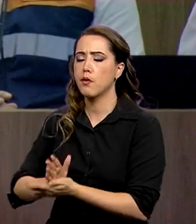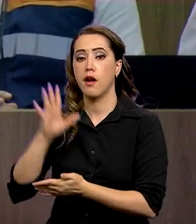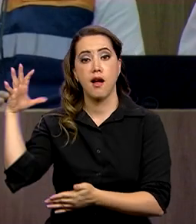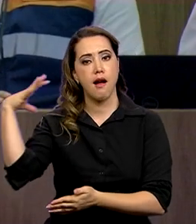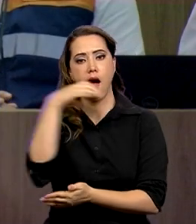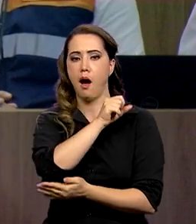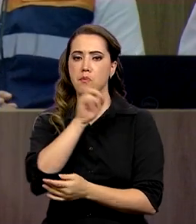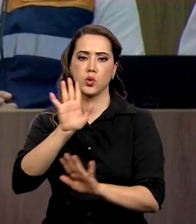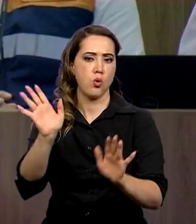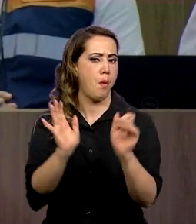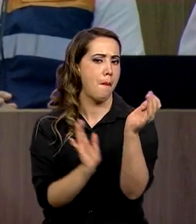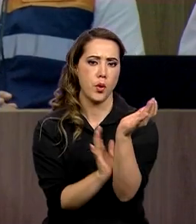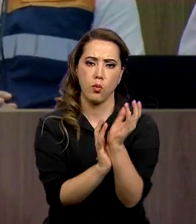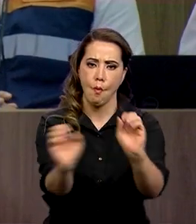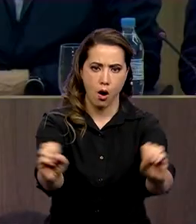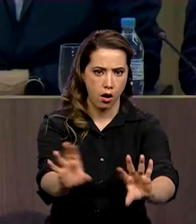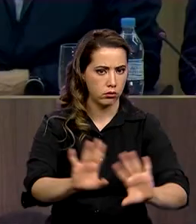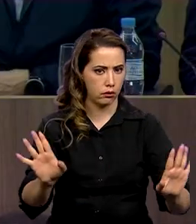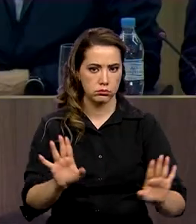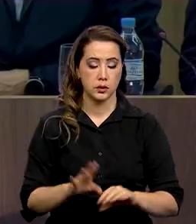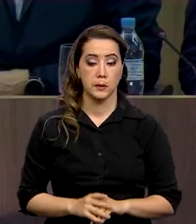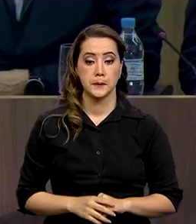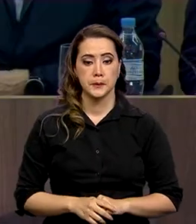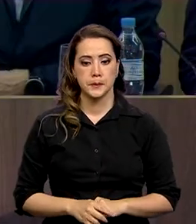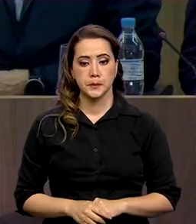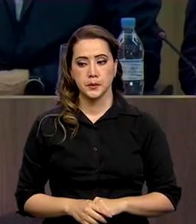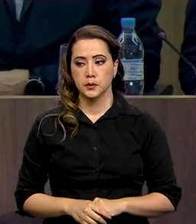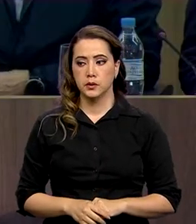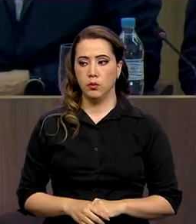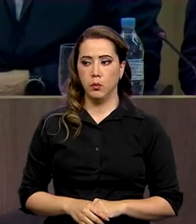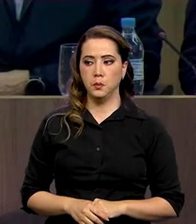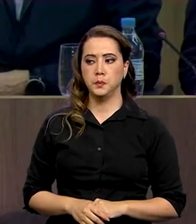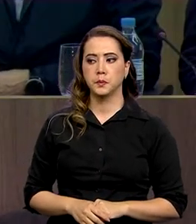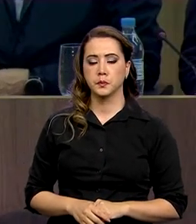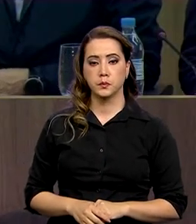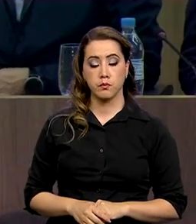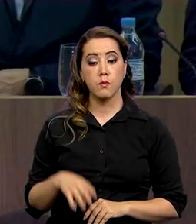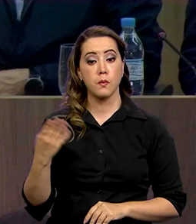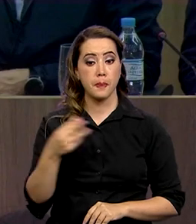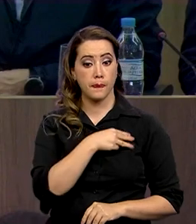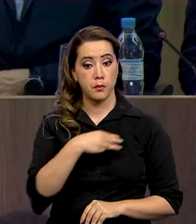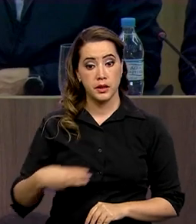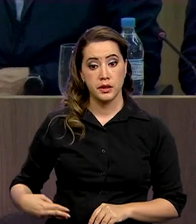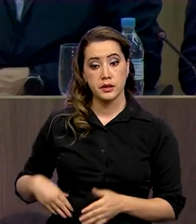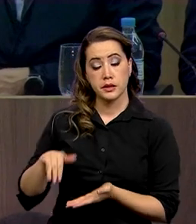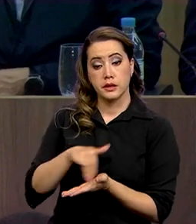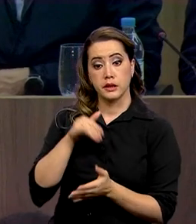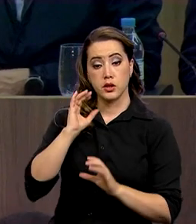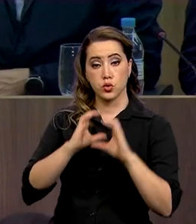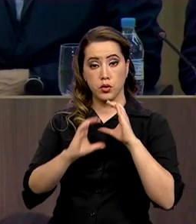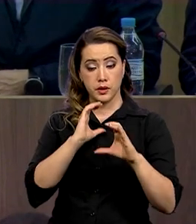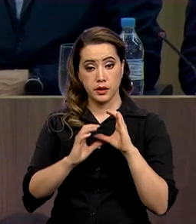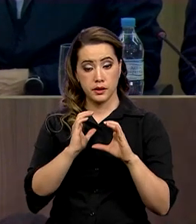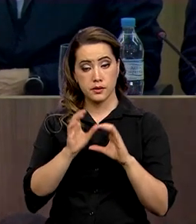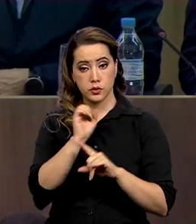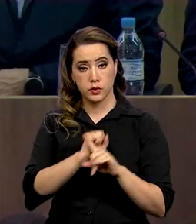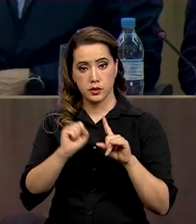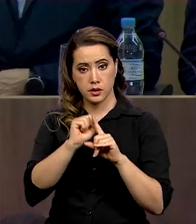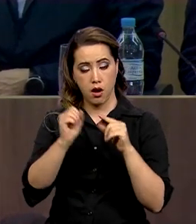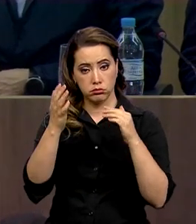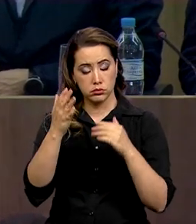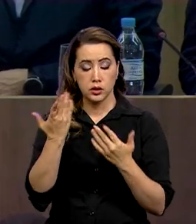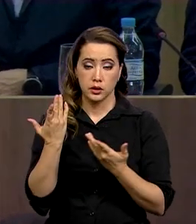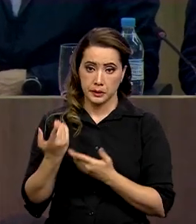entrando sem burocracia nenhuma. O ministro da Secretaria de Comunicação Social da Presidência da República explicou os